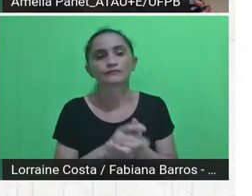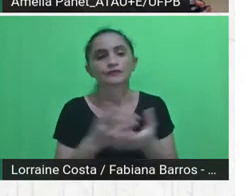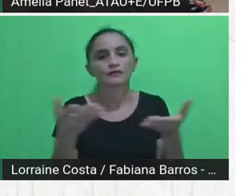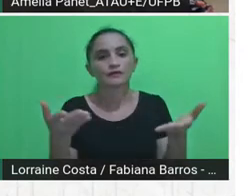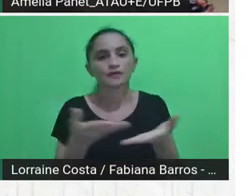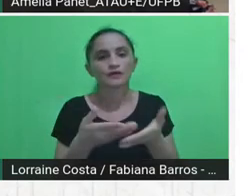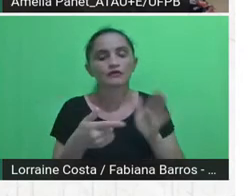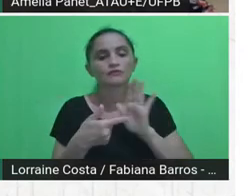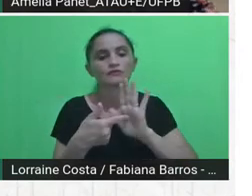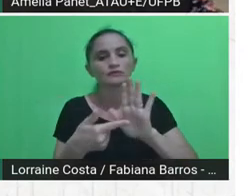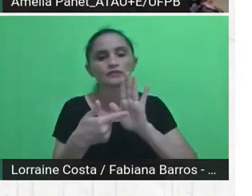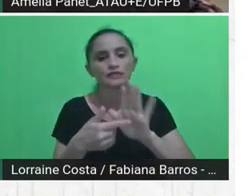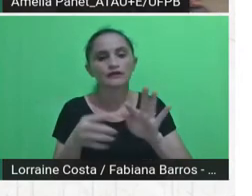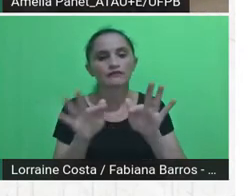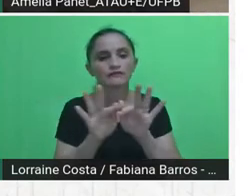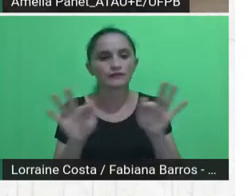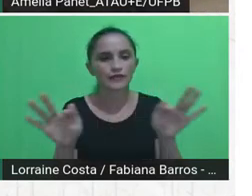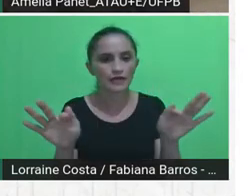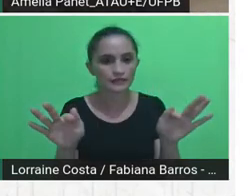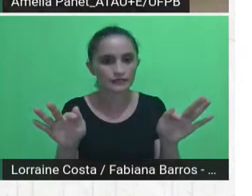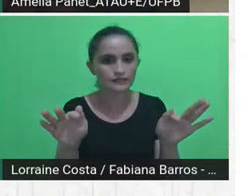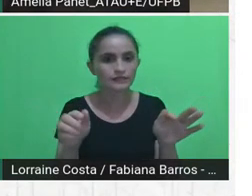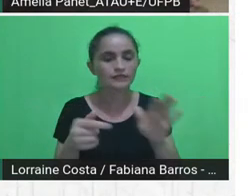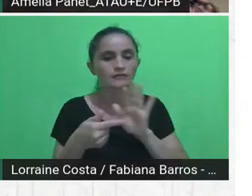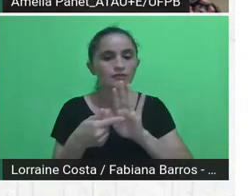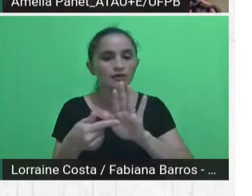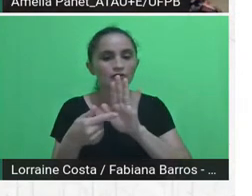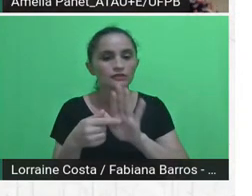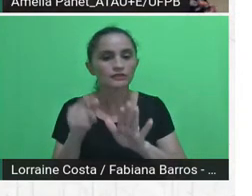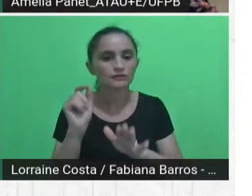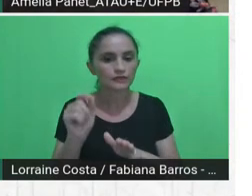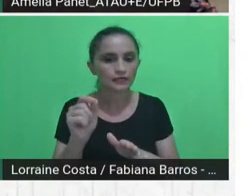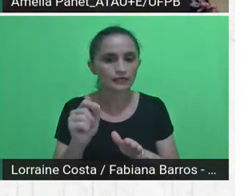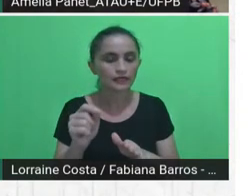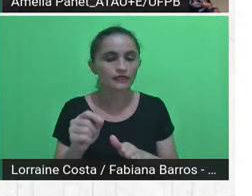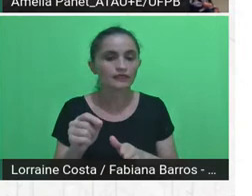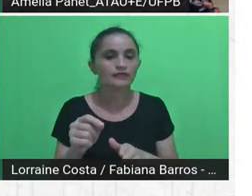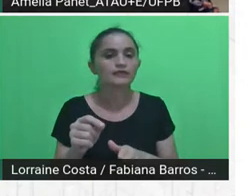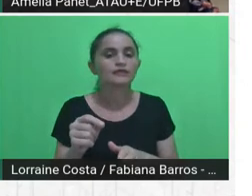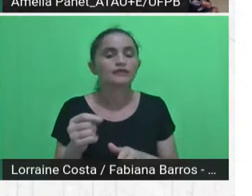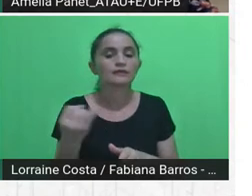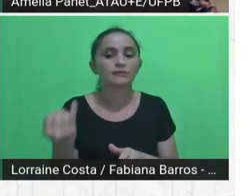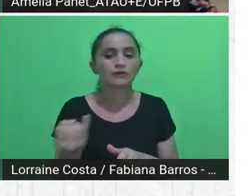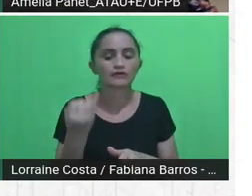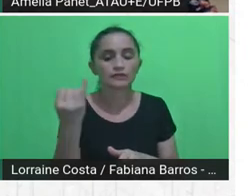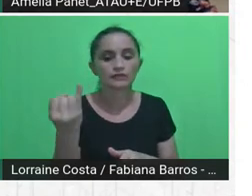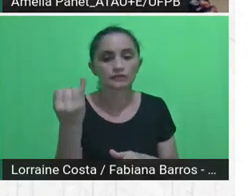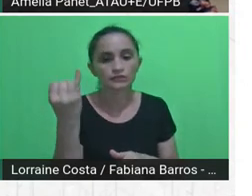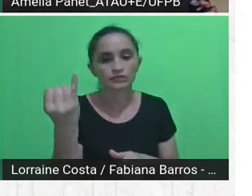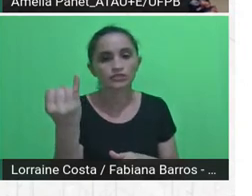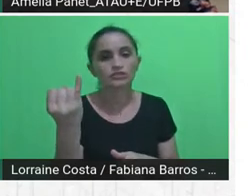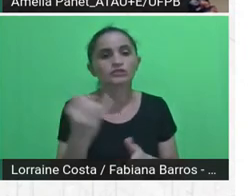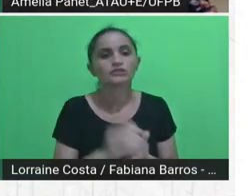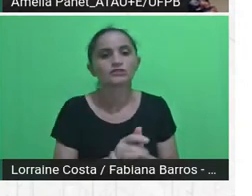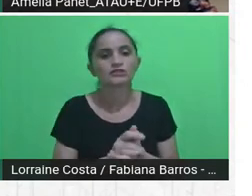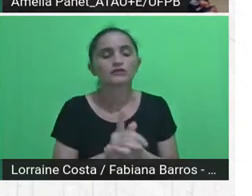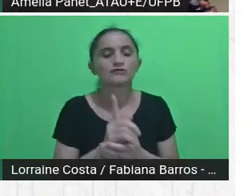e da Mux, que eu acho que ela representa muito bem o que a gente está querendo